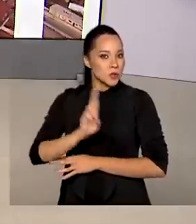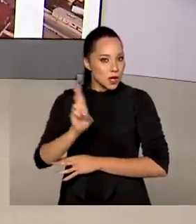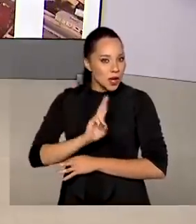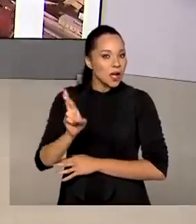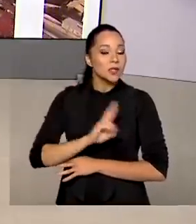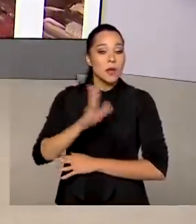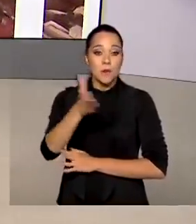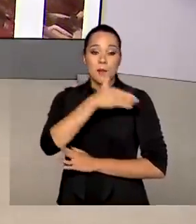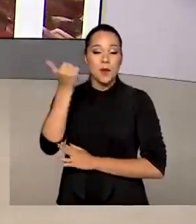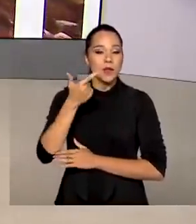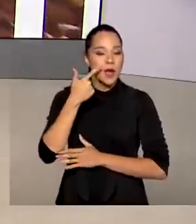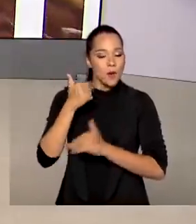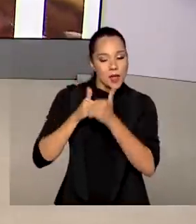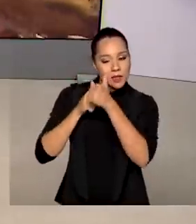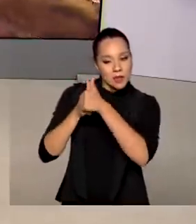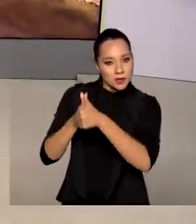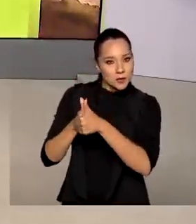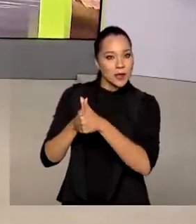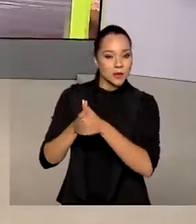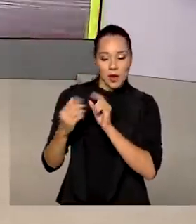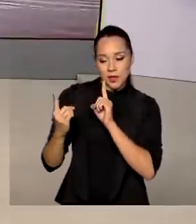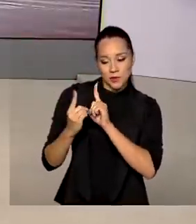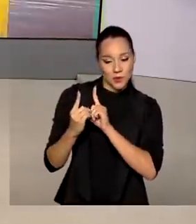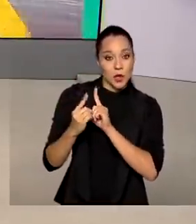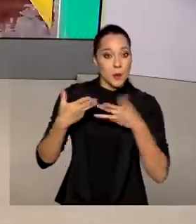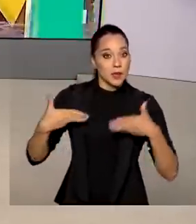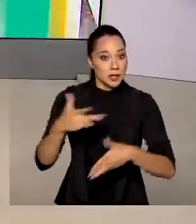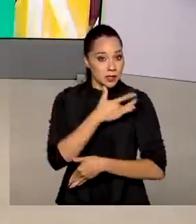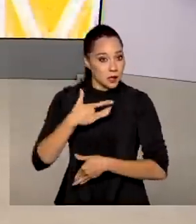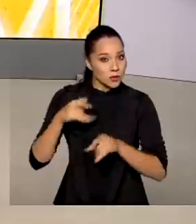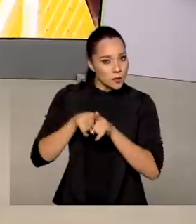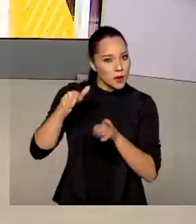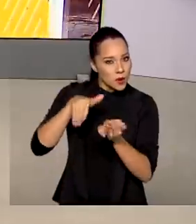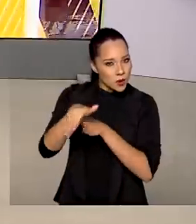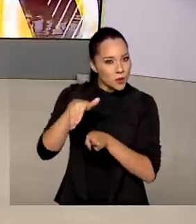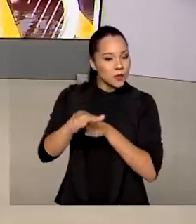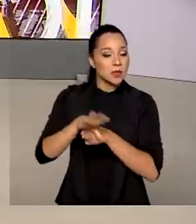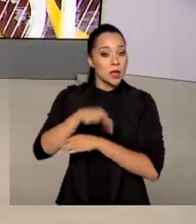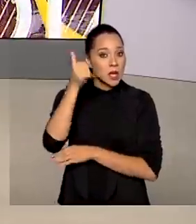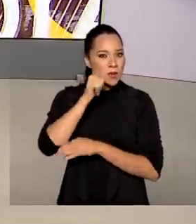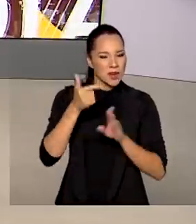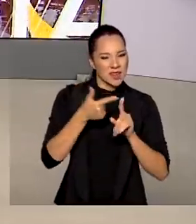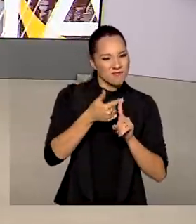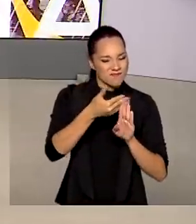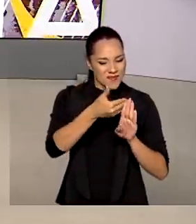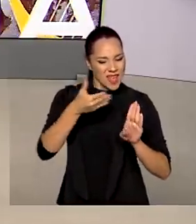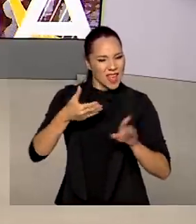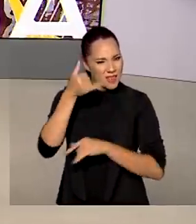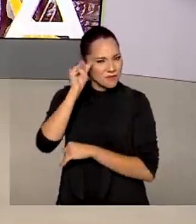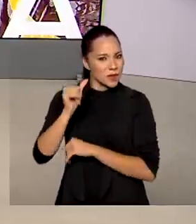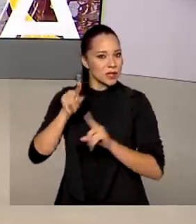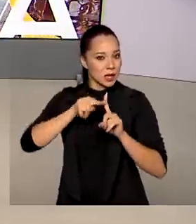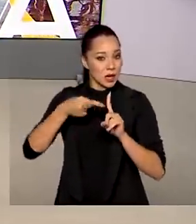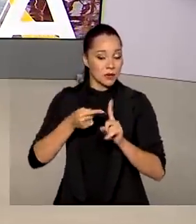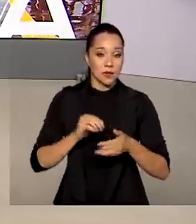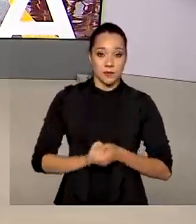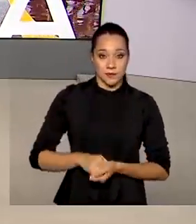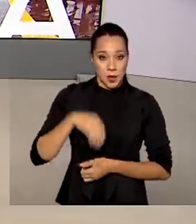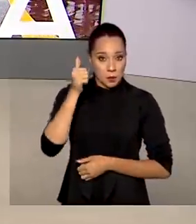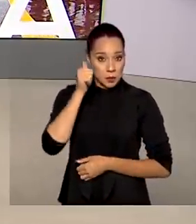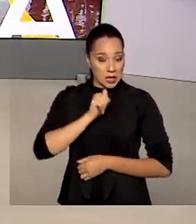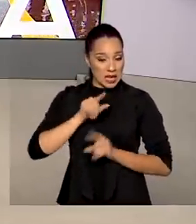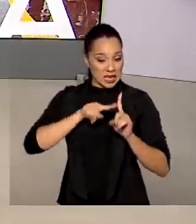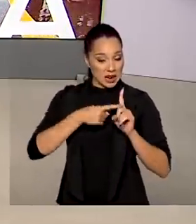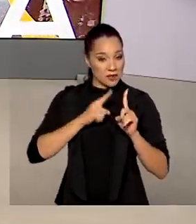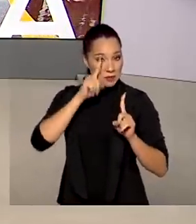para melhorar o atendimento. O Ministério da Saúde também recomenda que as mulheres adiem a gravidez. As gestantes com fatores